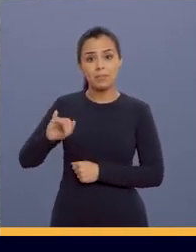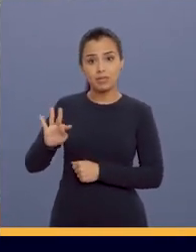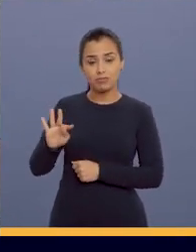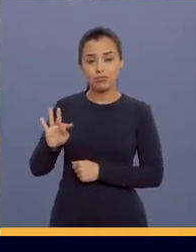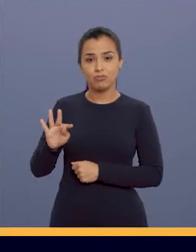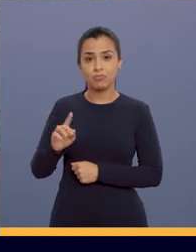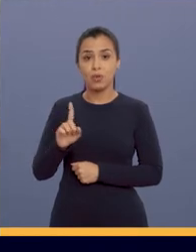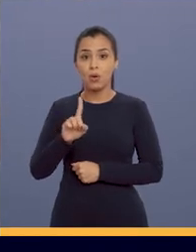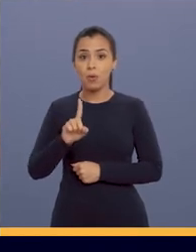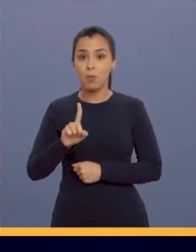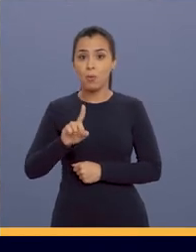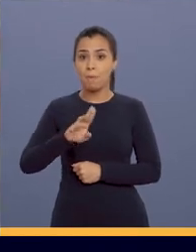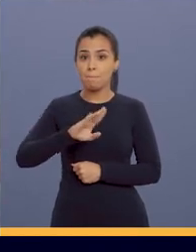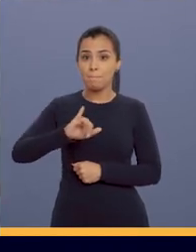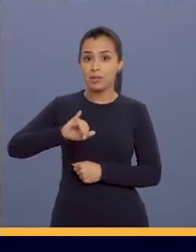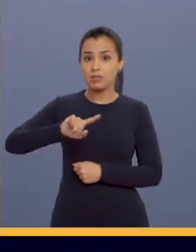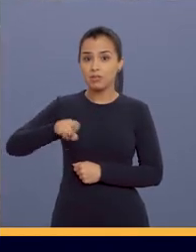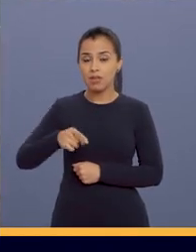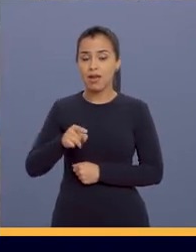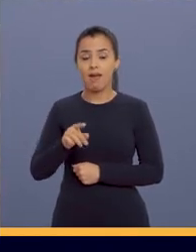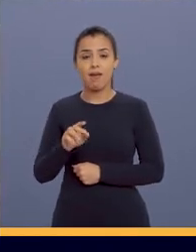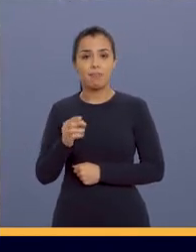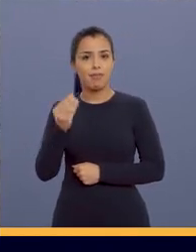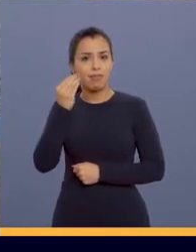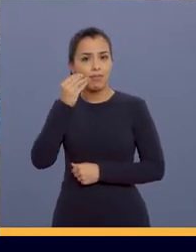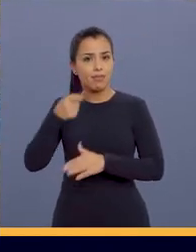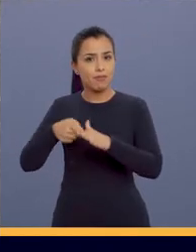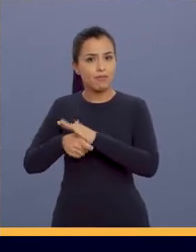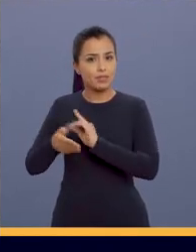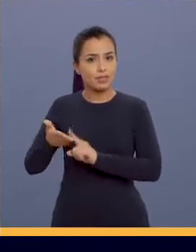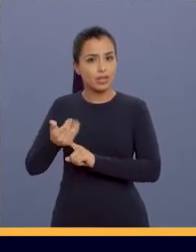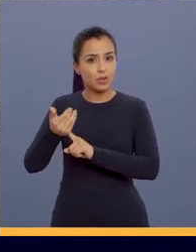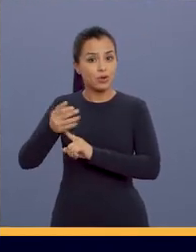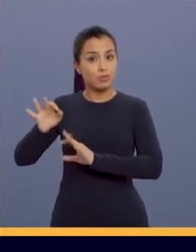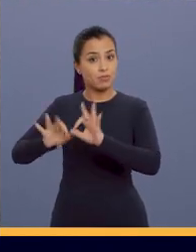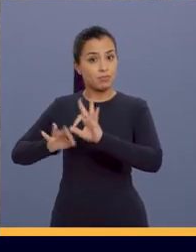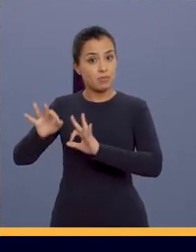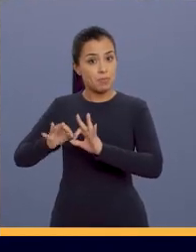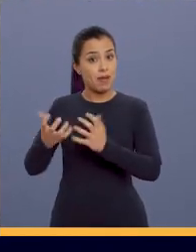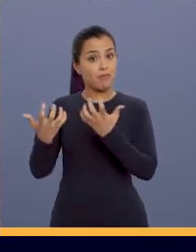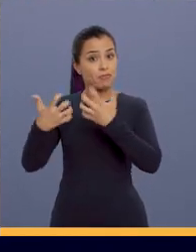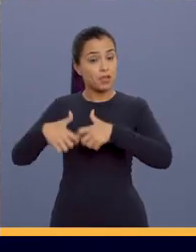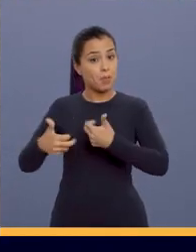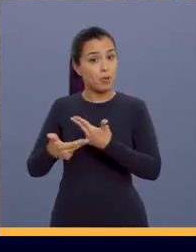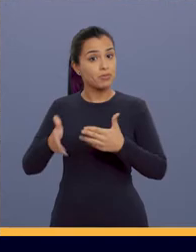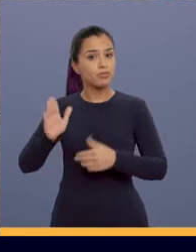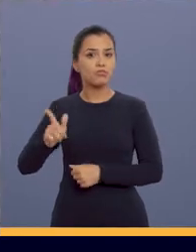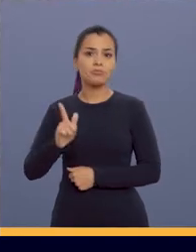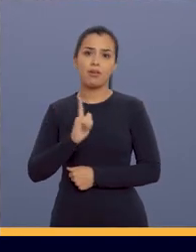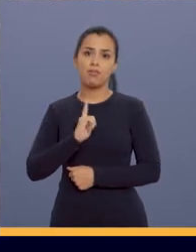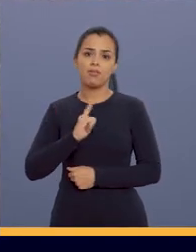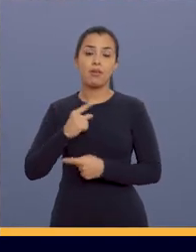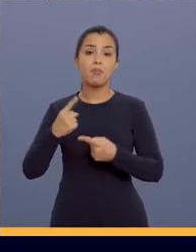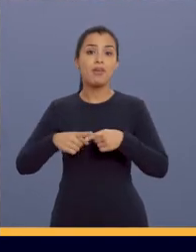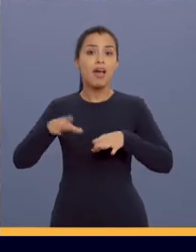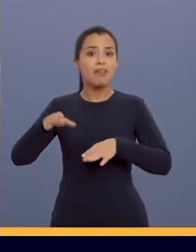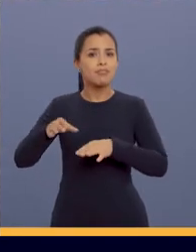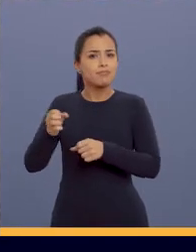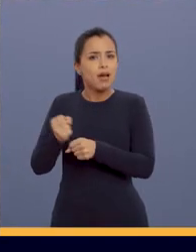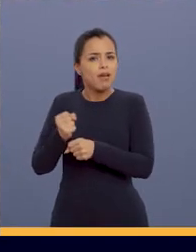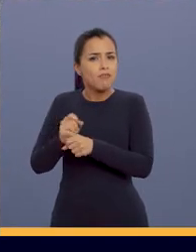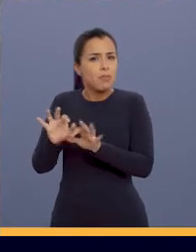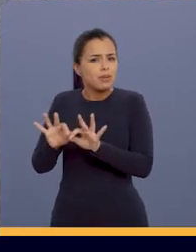reais para poder investir em tecnologia, manutenção, botar para funcionar aquilo que já existe. Às vezes é a